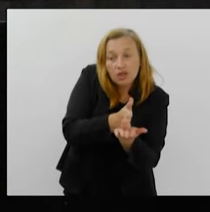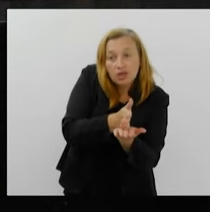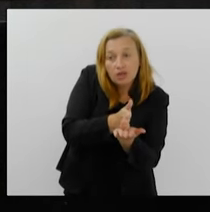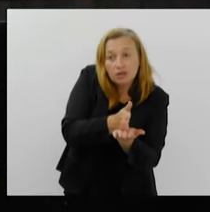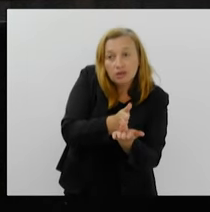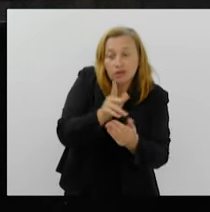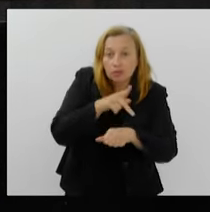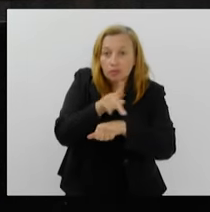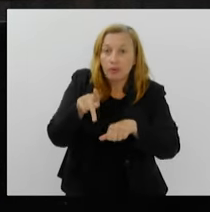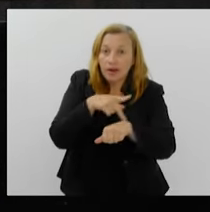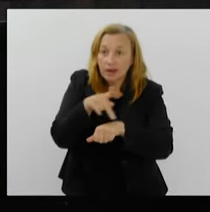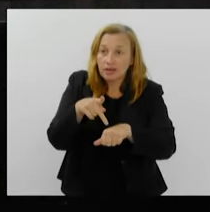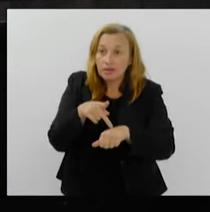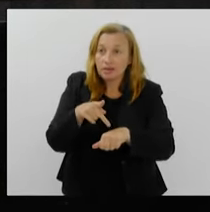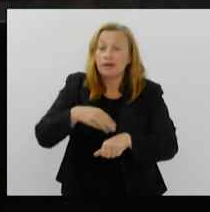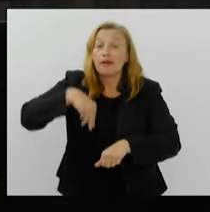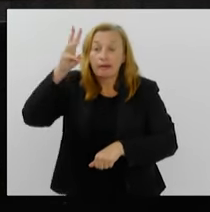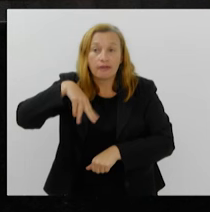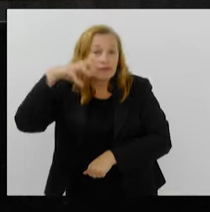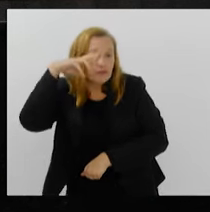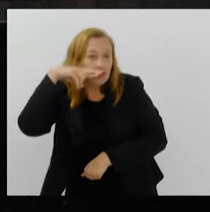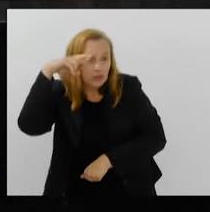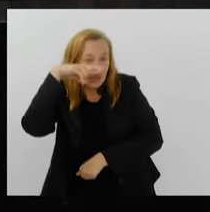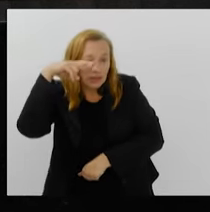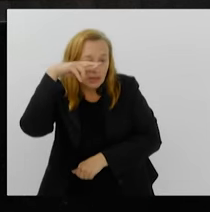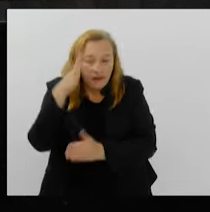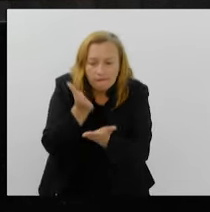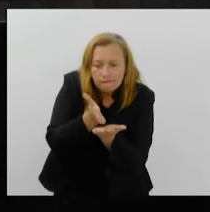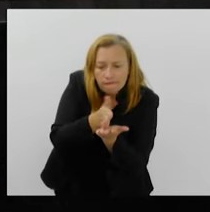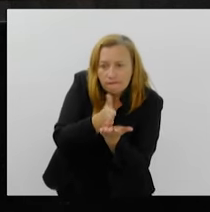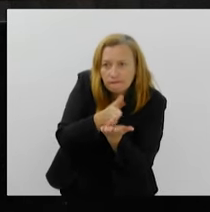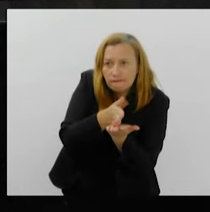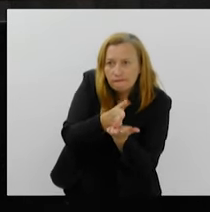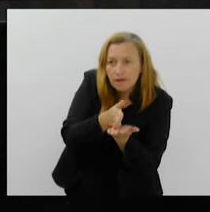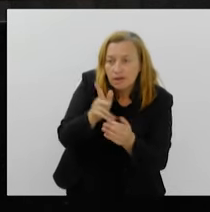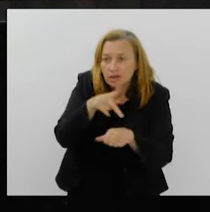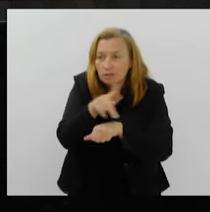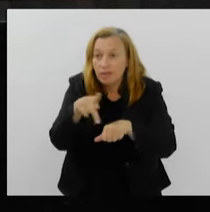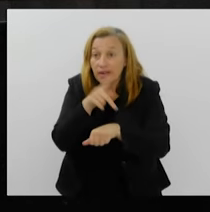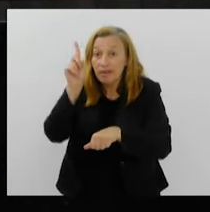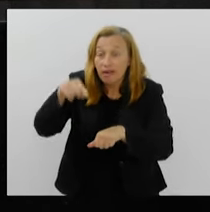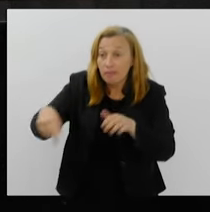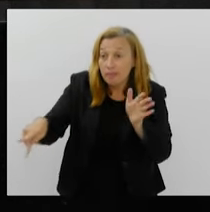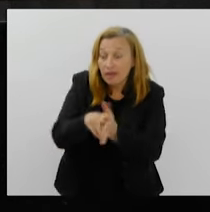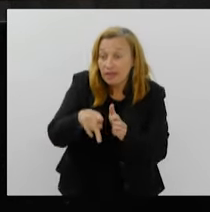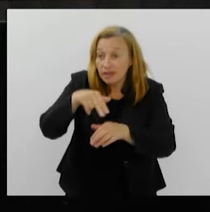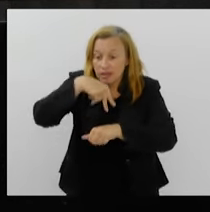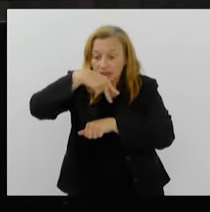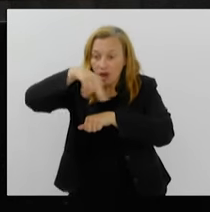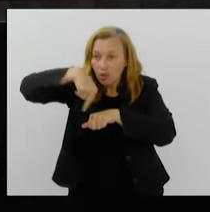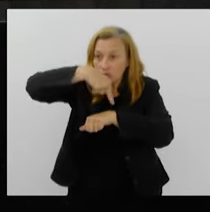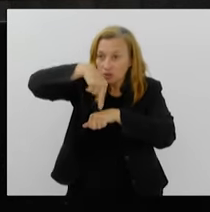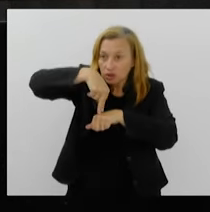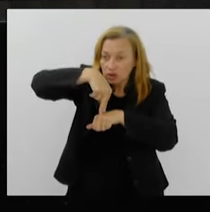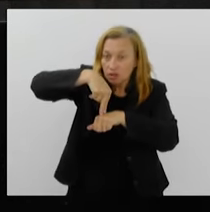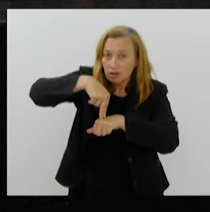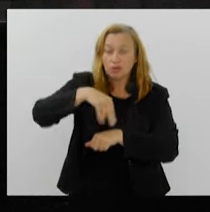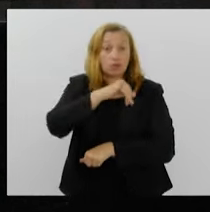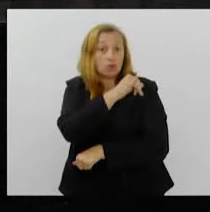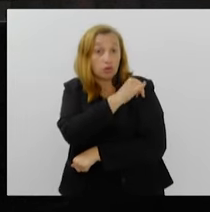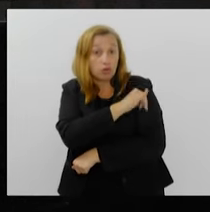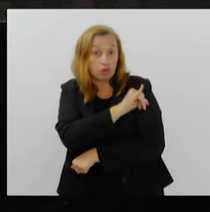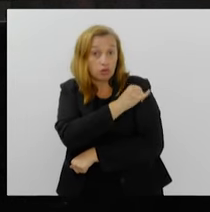de fiscalizar as fronteiras é a união. E o Rio de Janeiro,